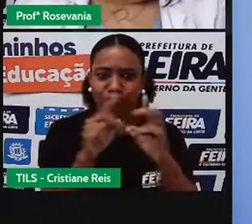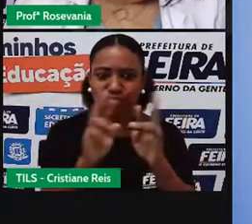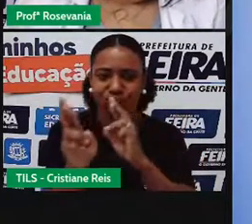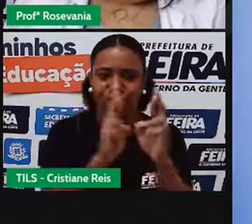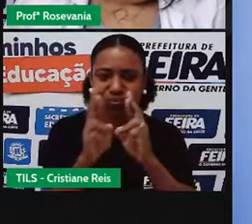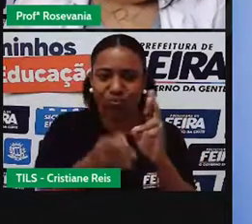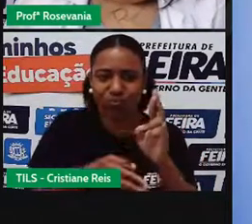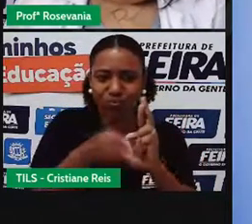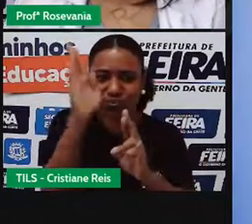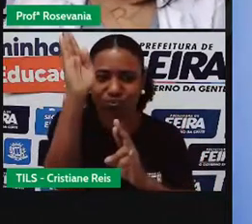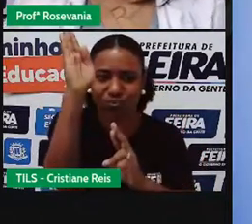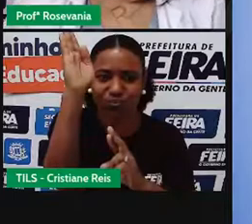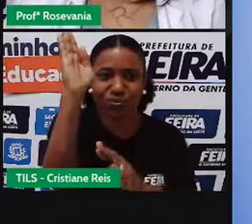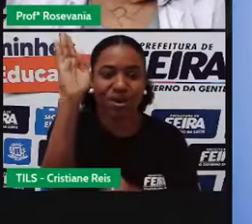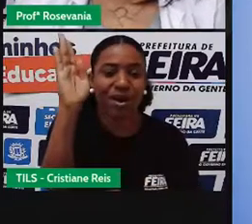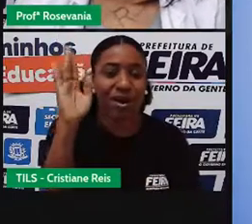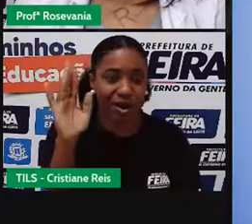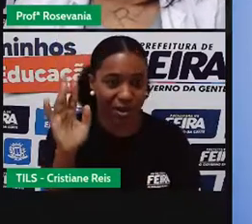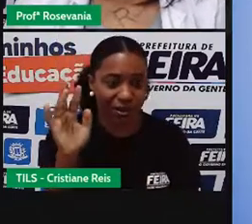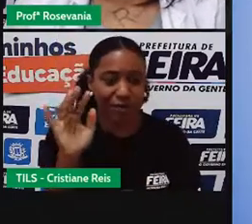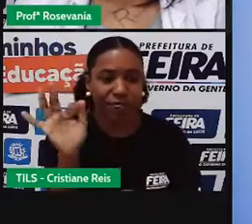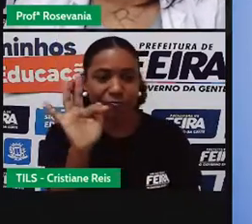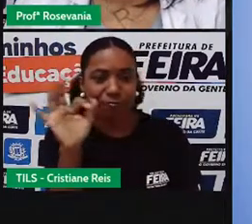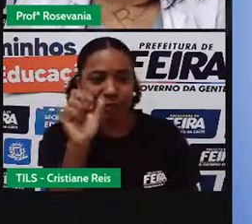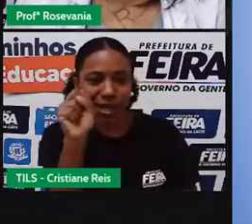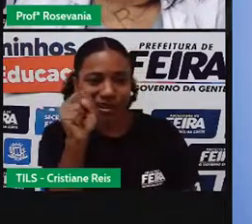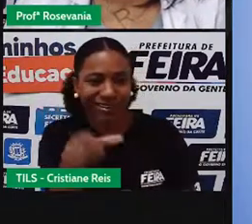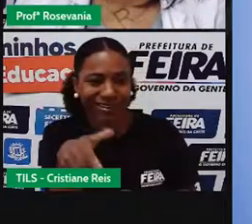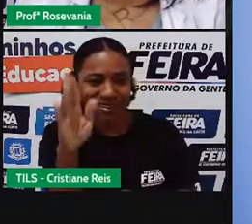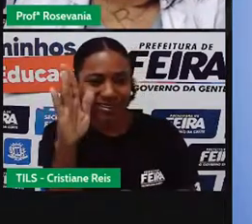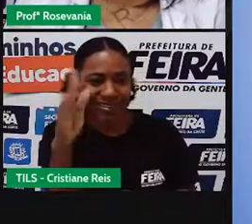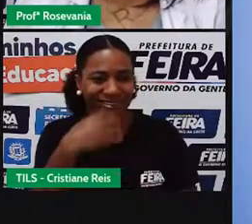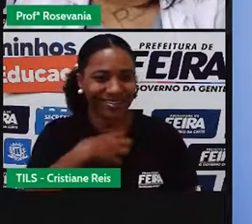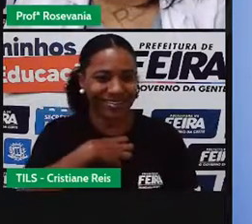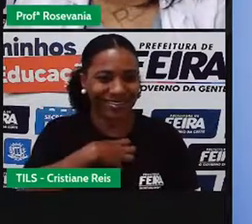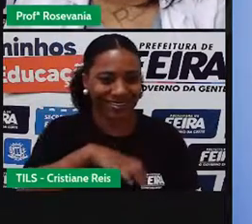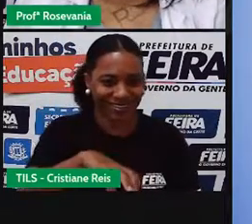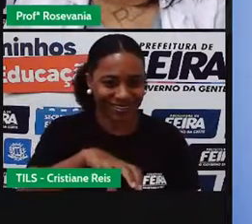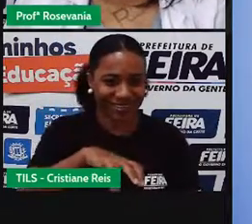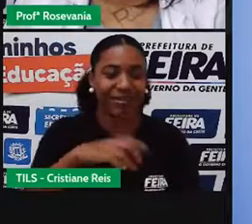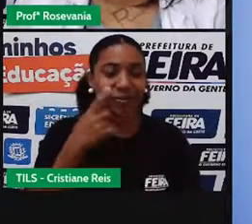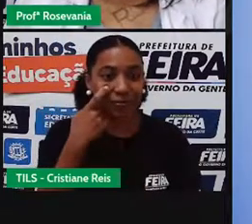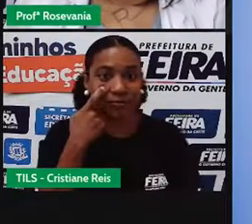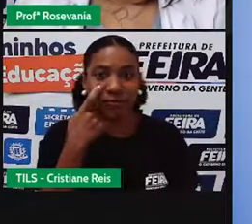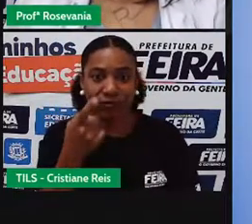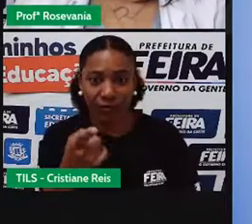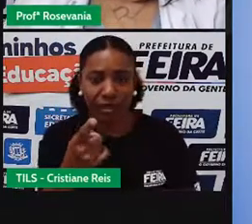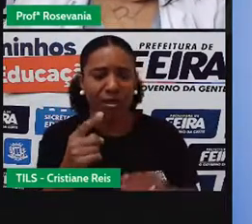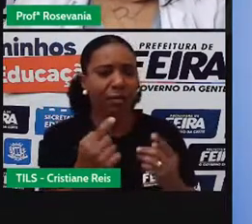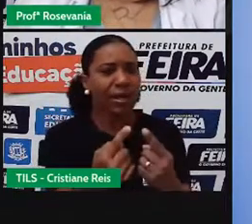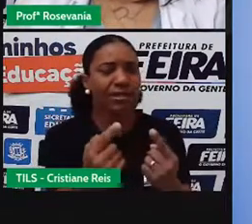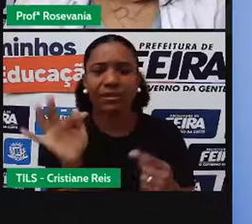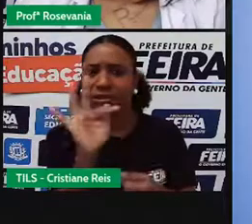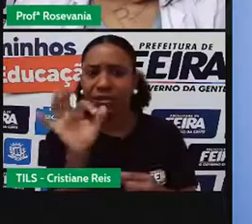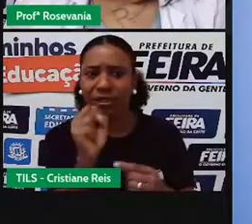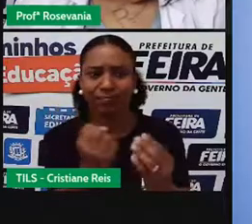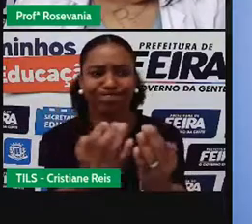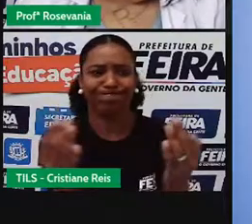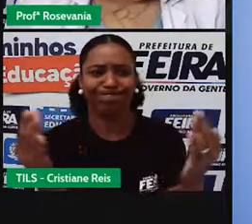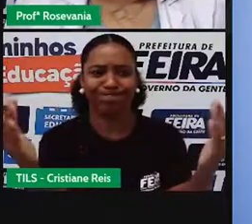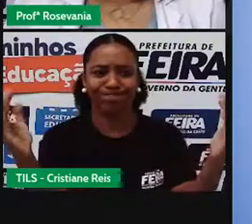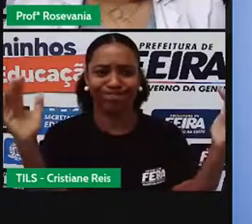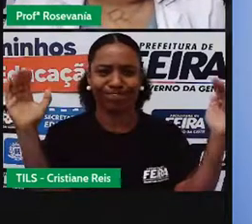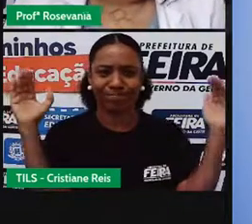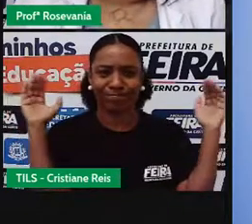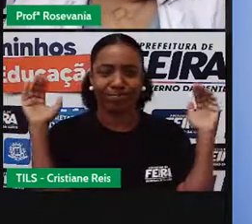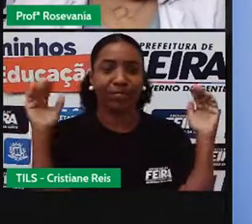Dutra e depois a 324. Só pra vocês entenderem a parte da cidade. Então, a gente tem esse alinhamento de serras em volta e a área plana, com